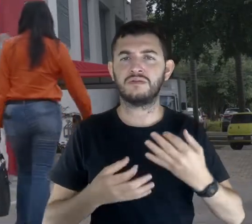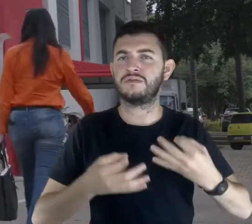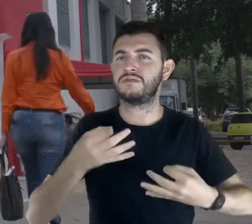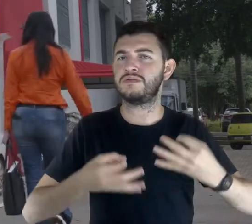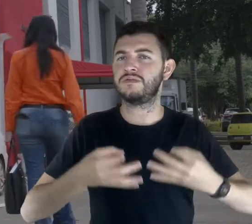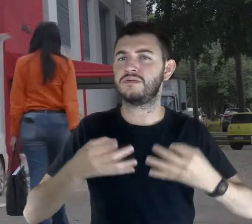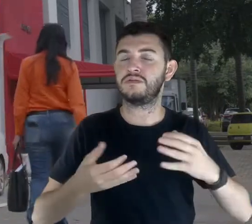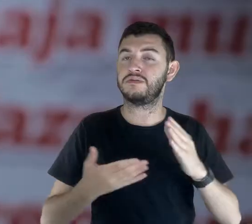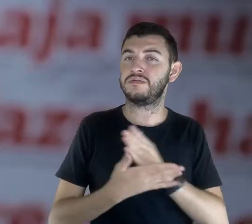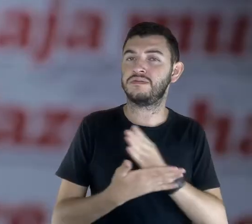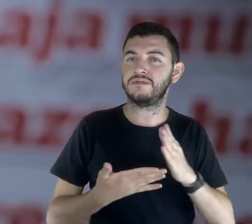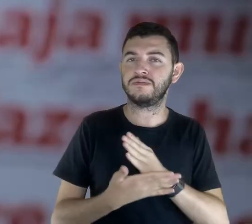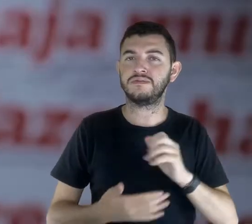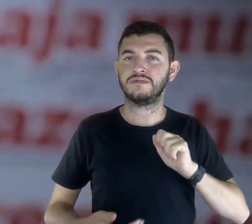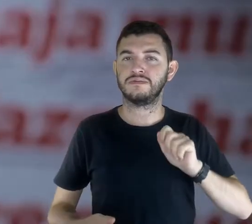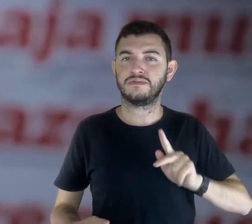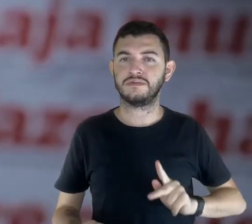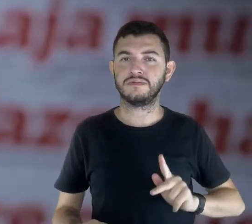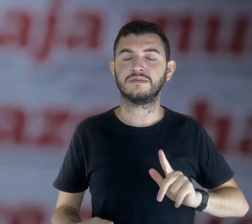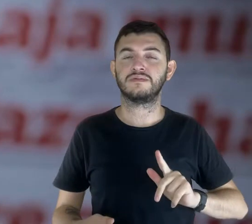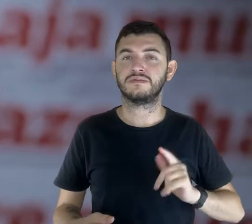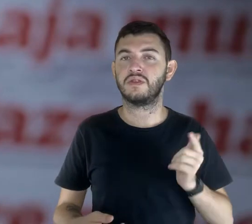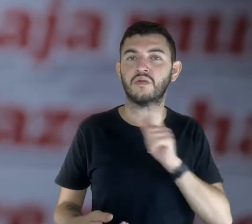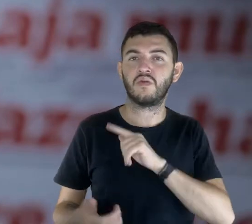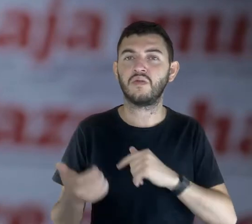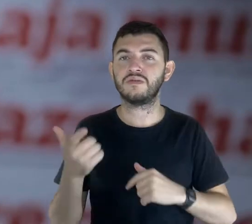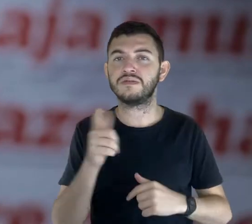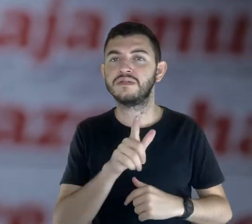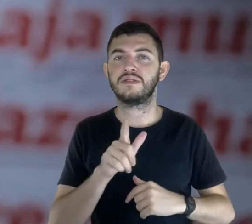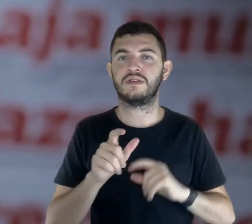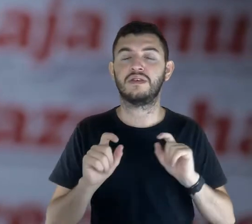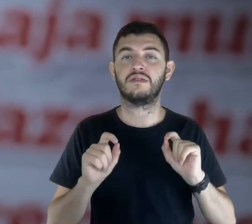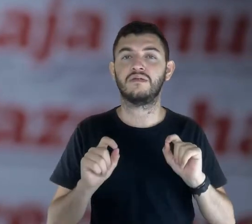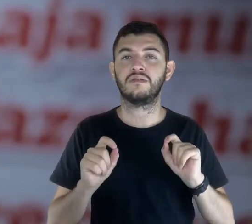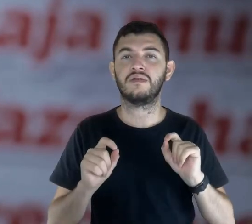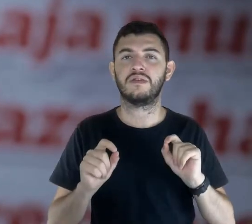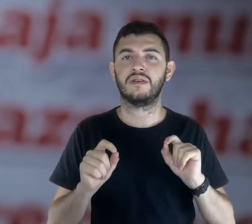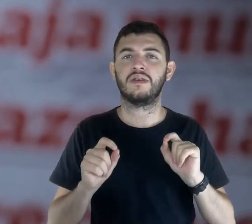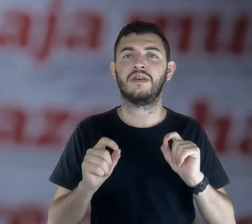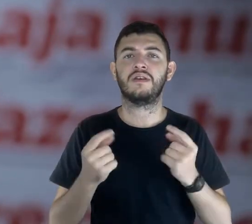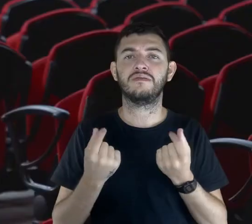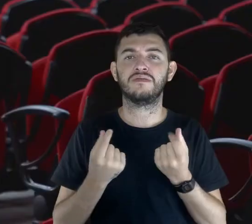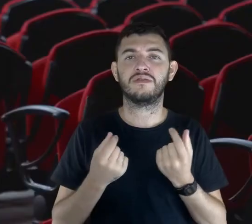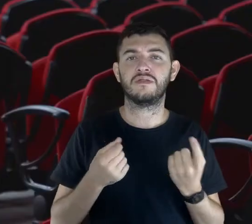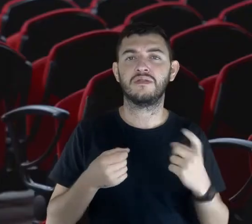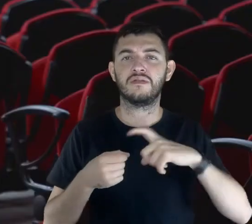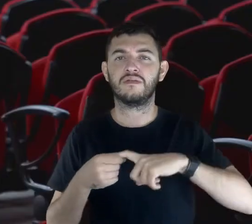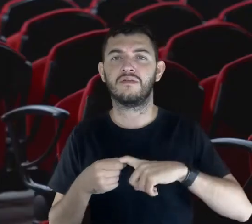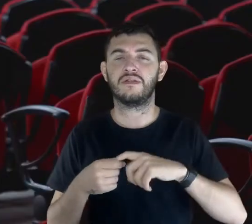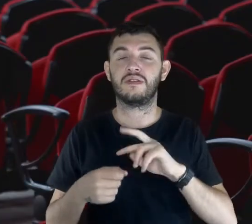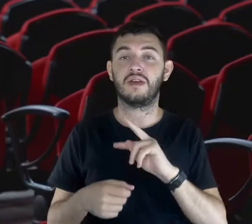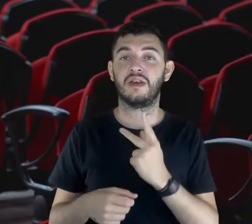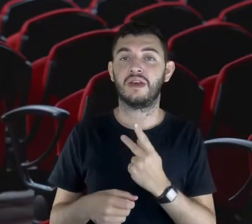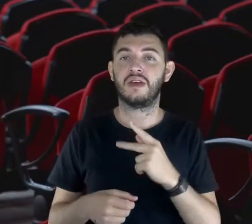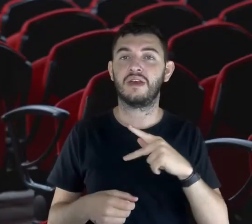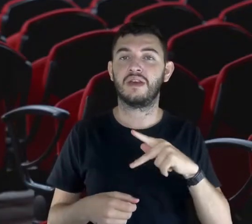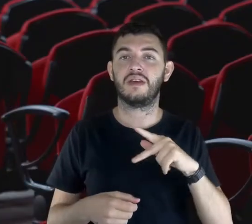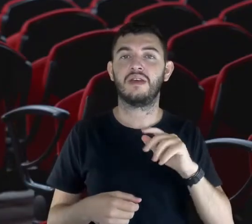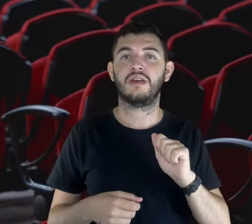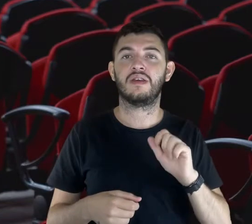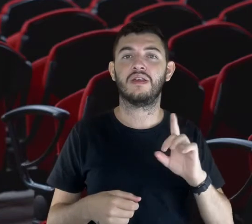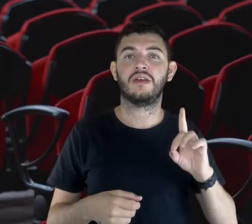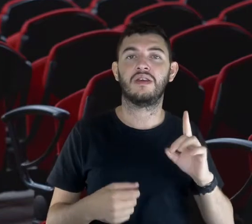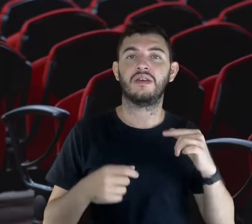tramitando e alguns aposentados e aposentadas já estão tendo esse efeito no seu contra-cheque, que é a